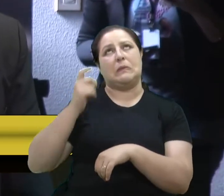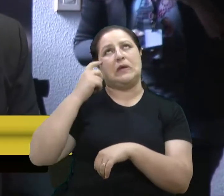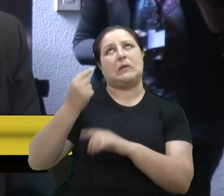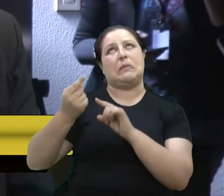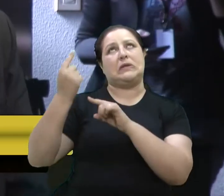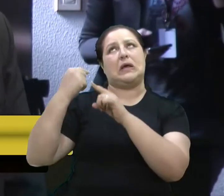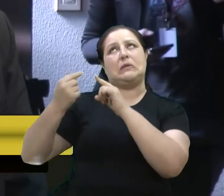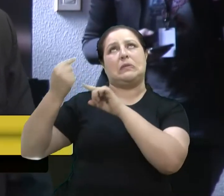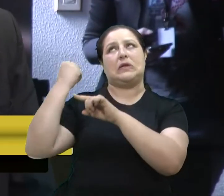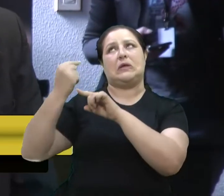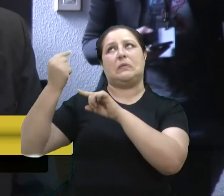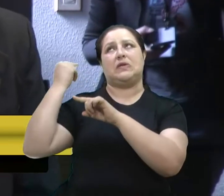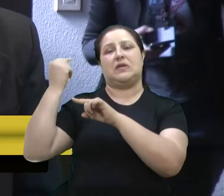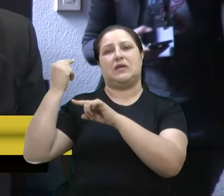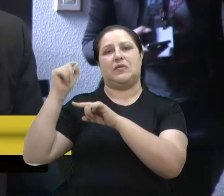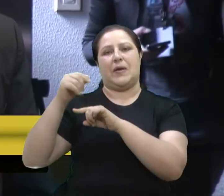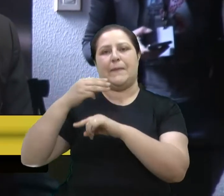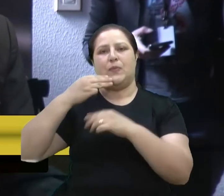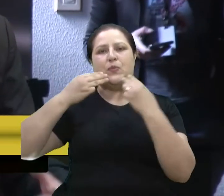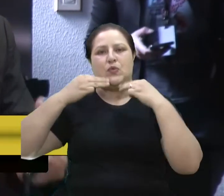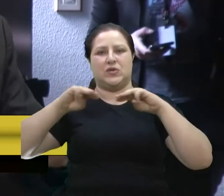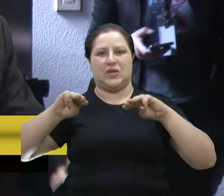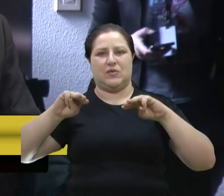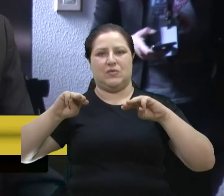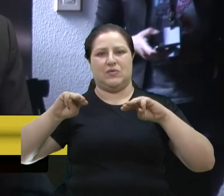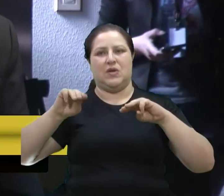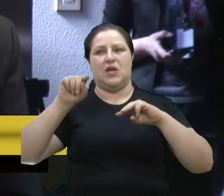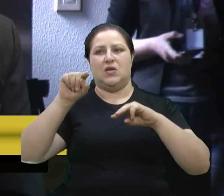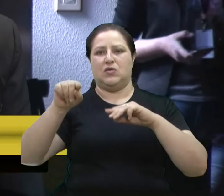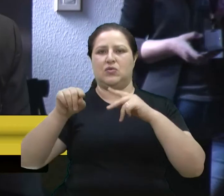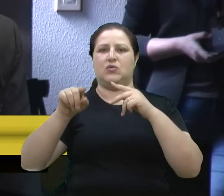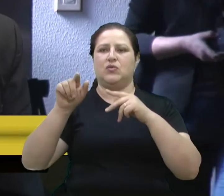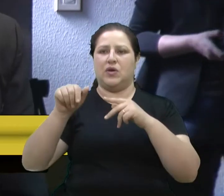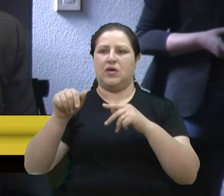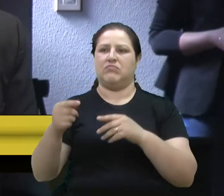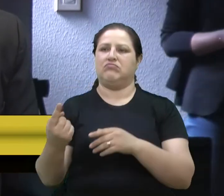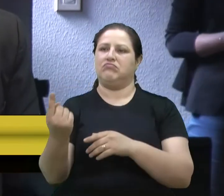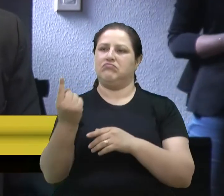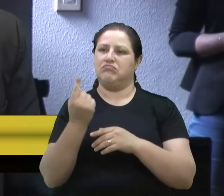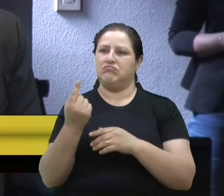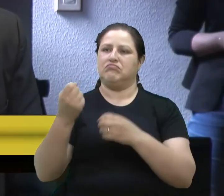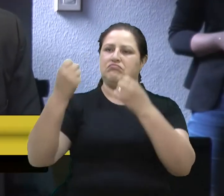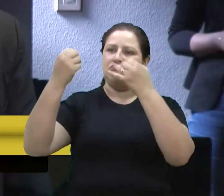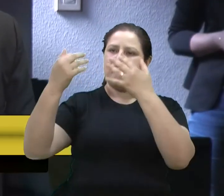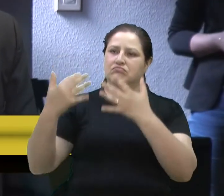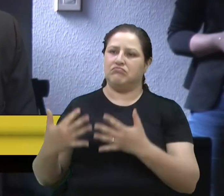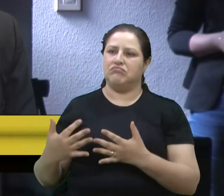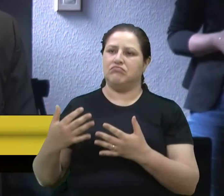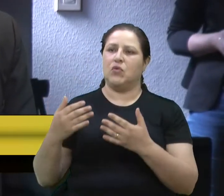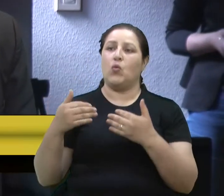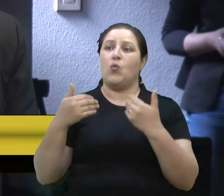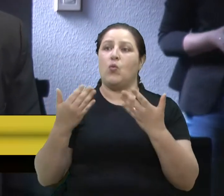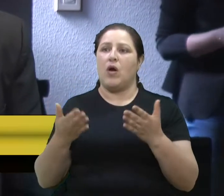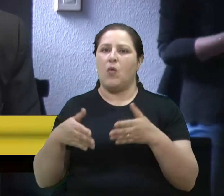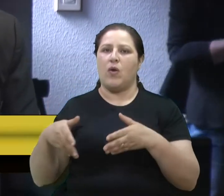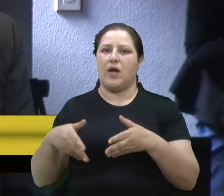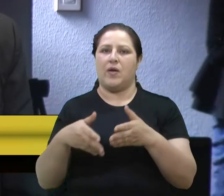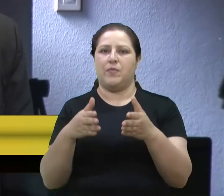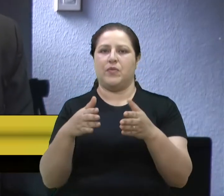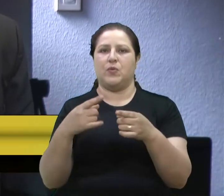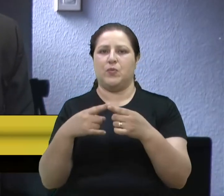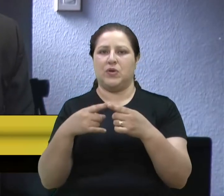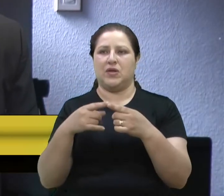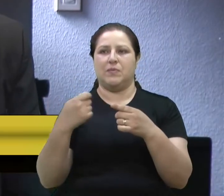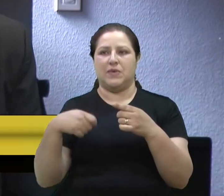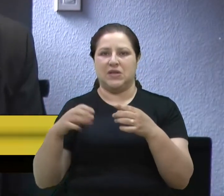se puder nos dar um parecer, o senhor como um grande conhecedor de causa, qual é o caminho? Porque eu acho que a união faz a